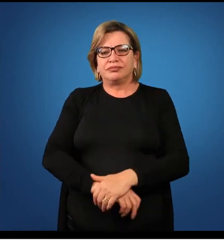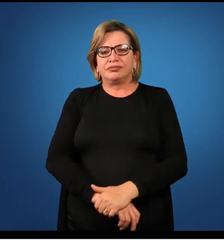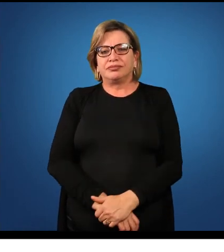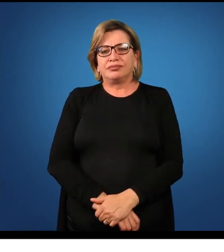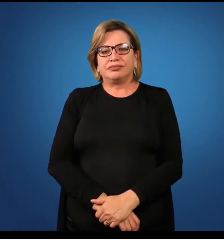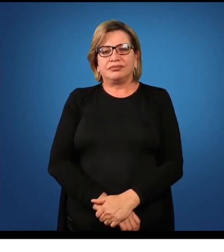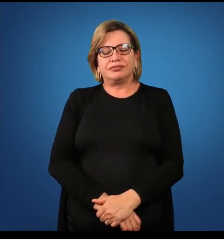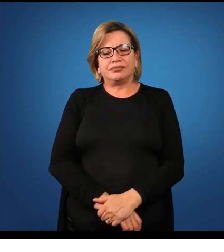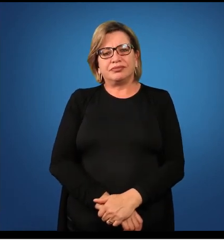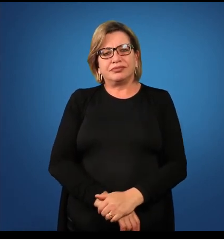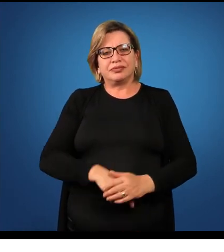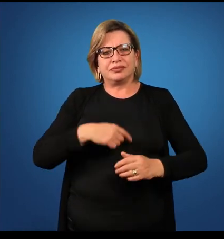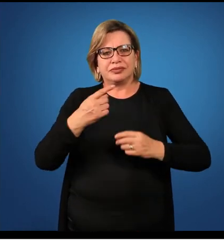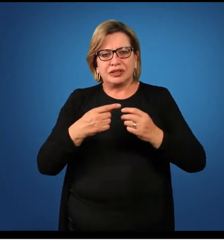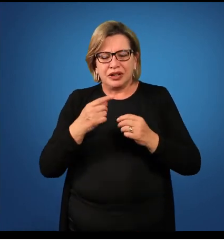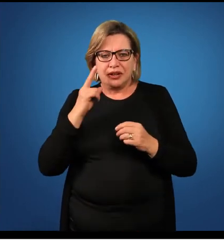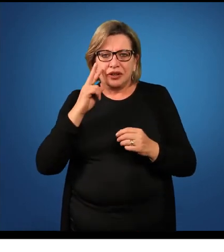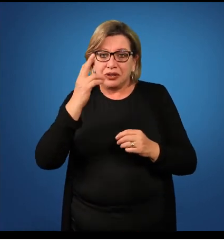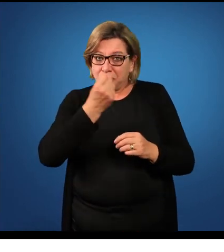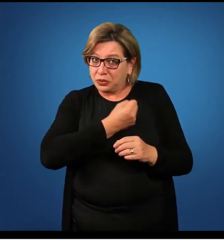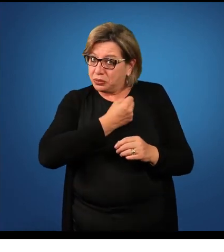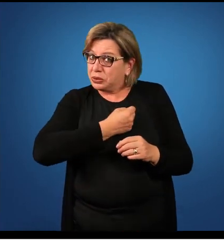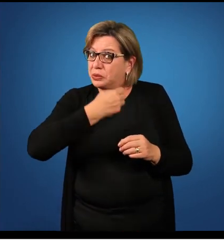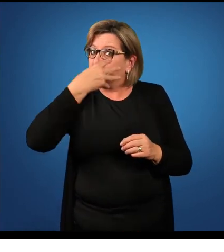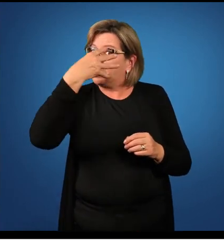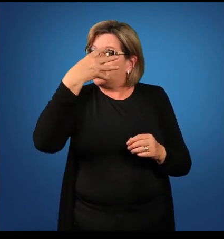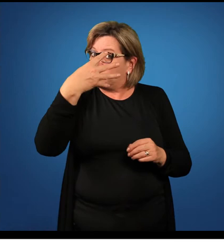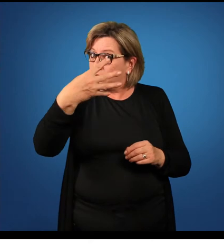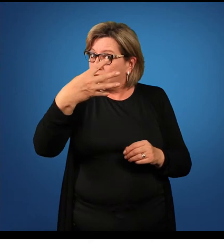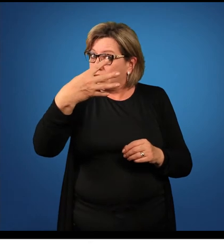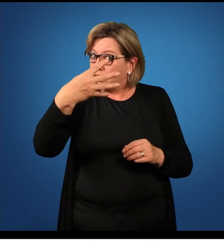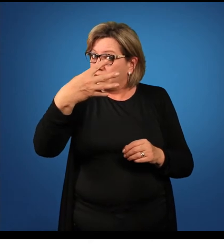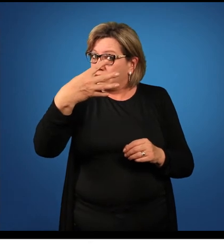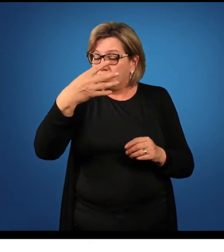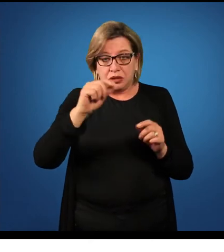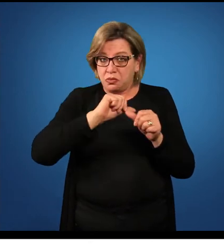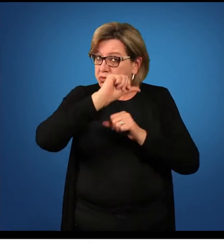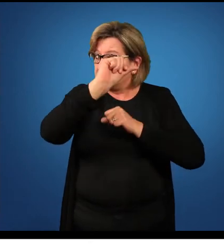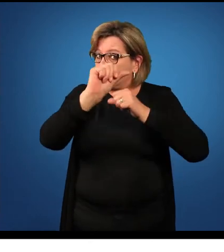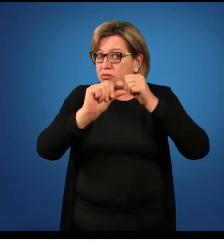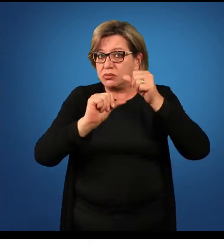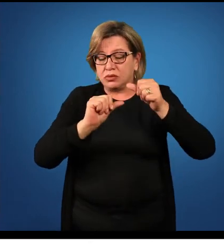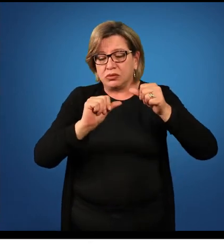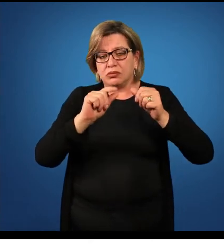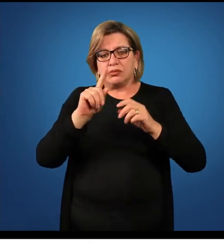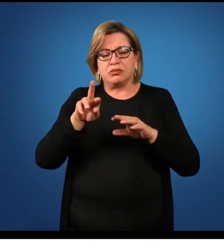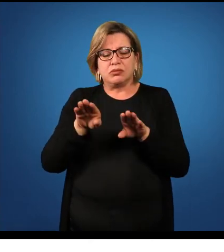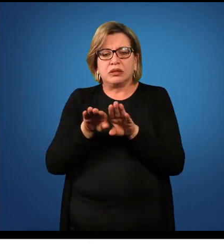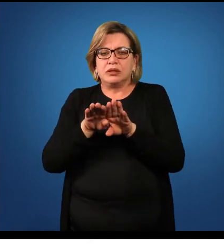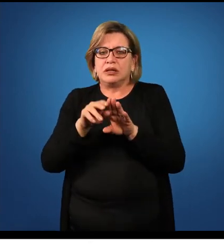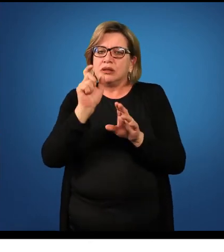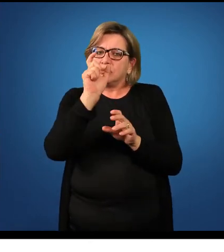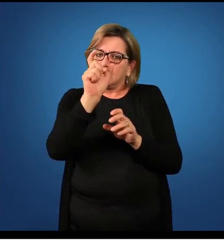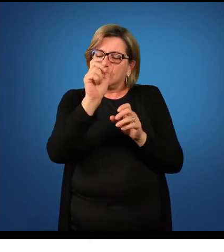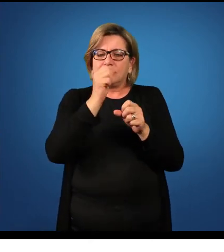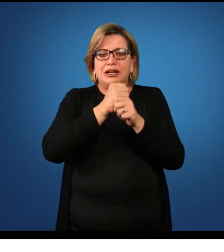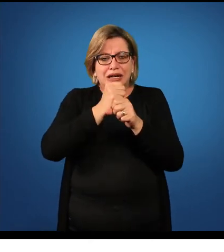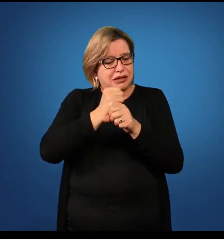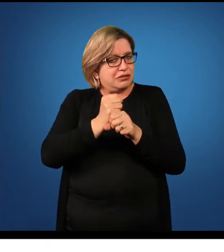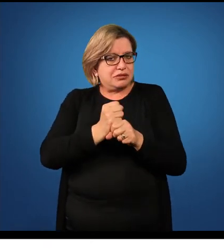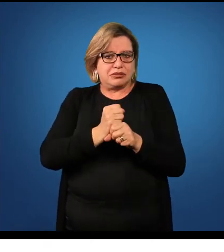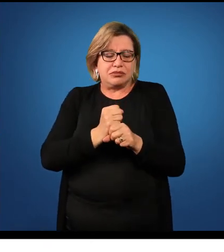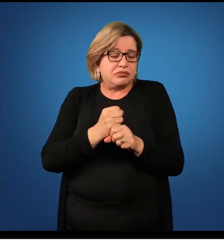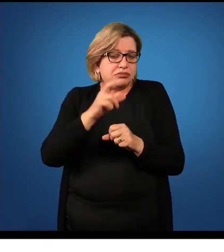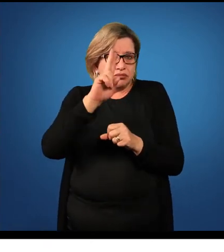quatro numeral portanto também não se altera e ano para o